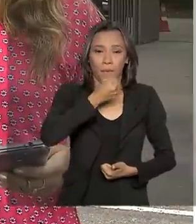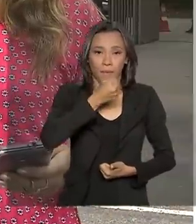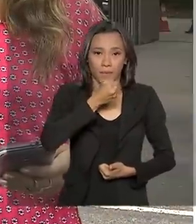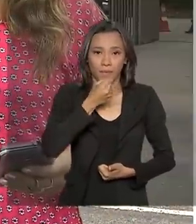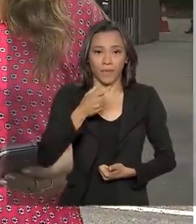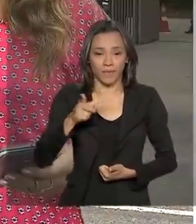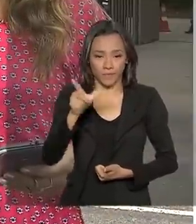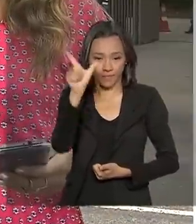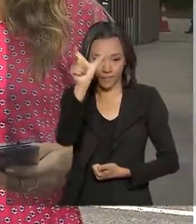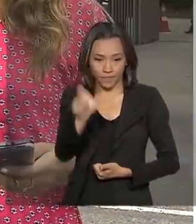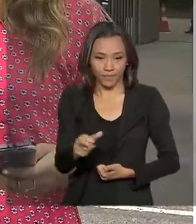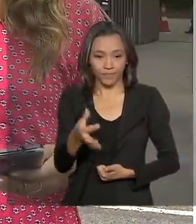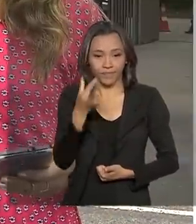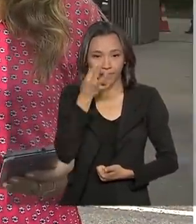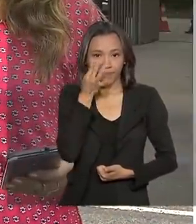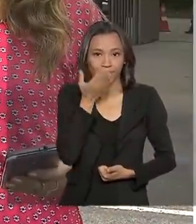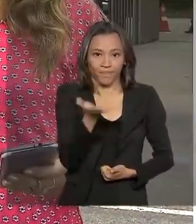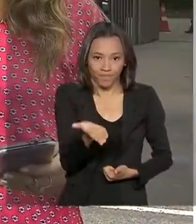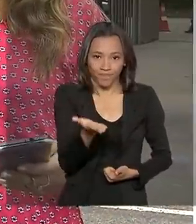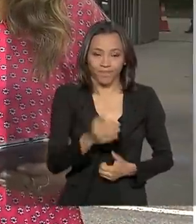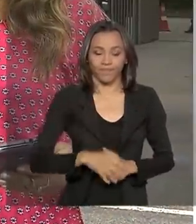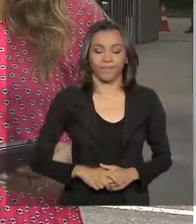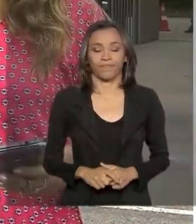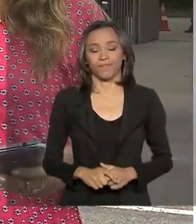Terezo. Bom dia para você, Priscila.